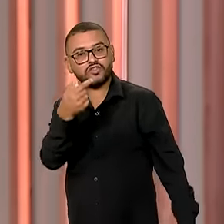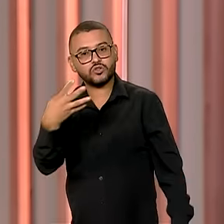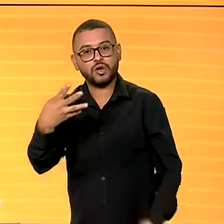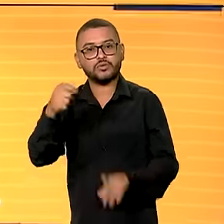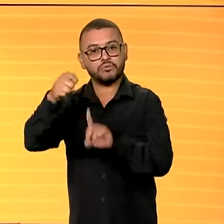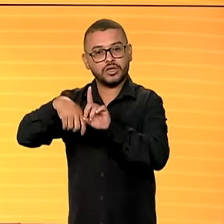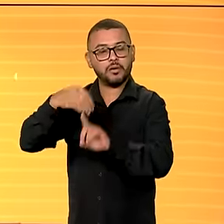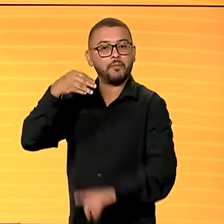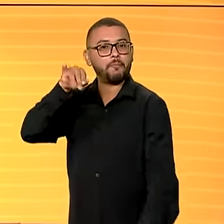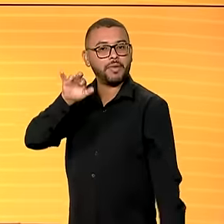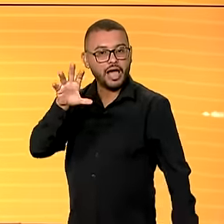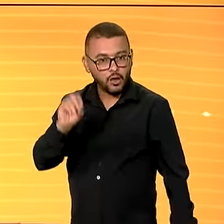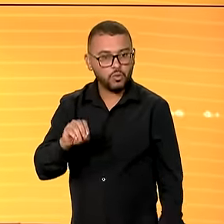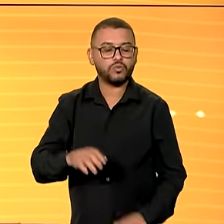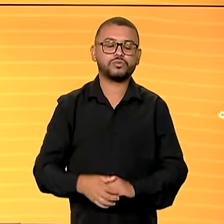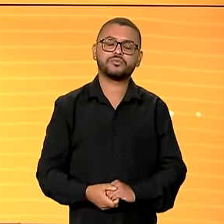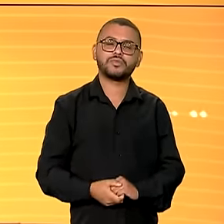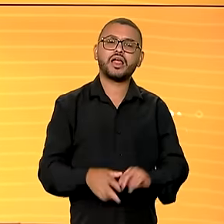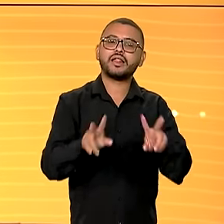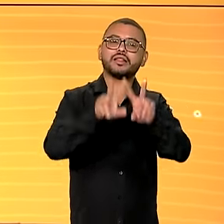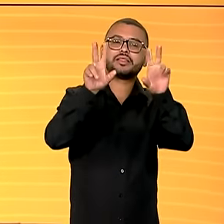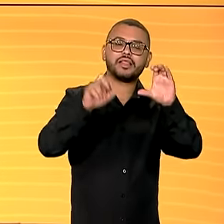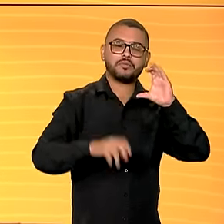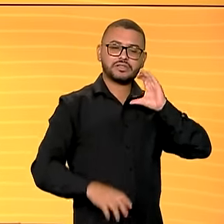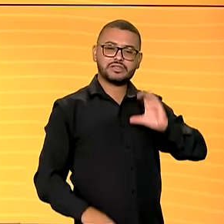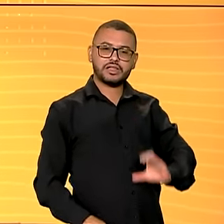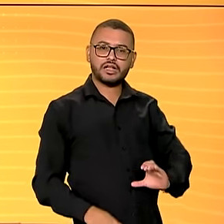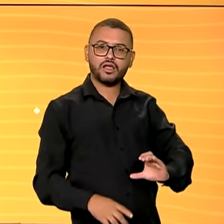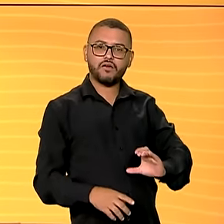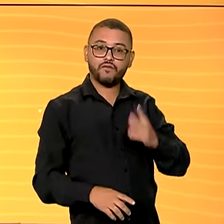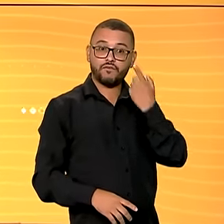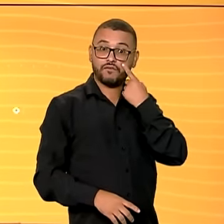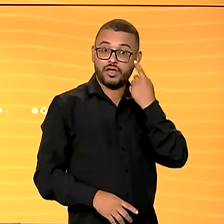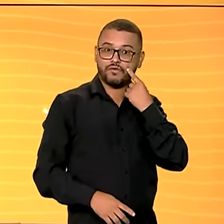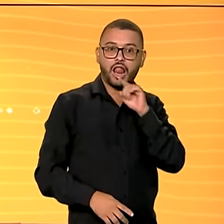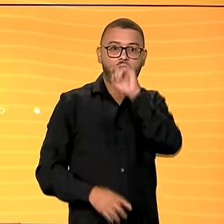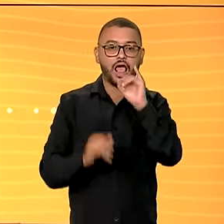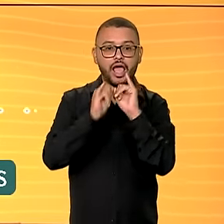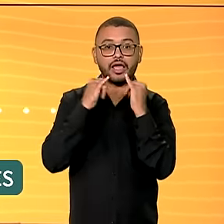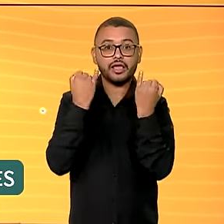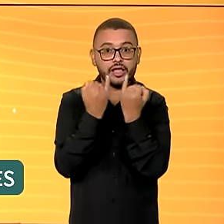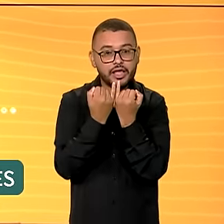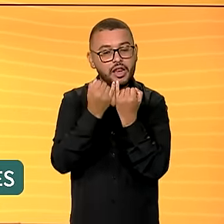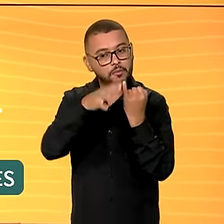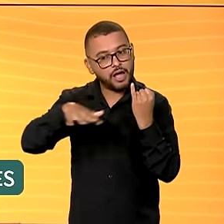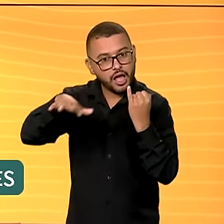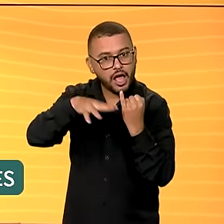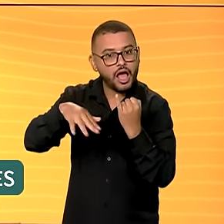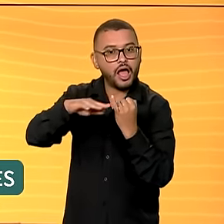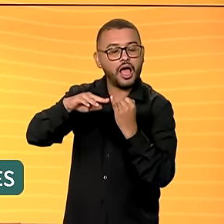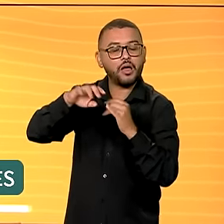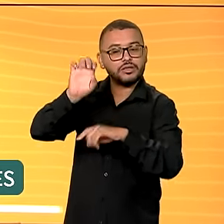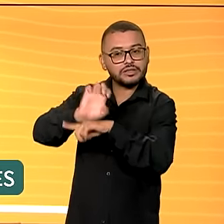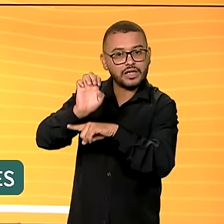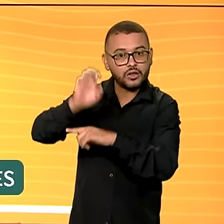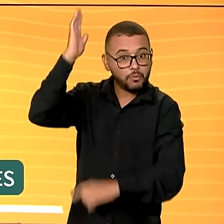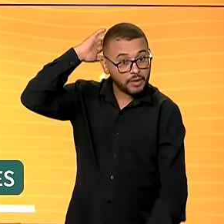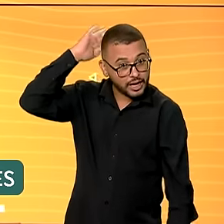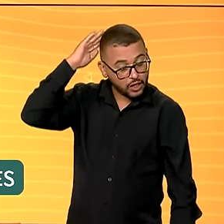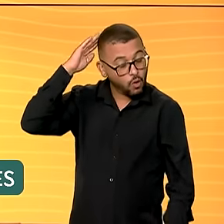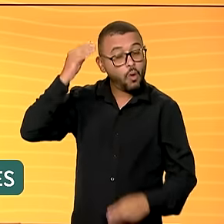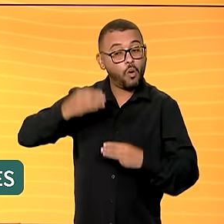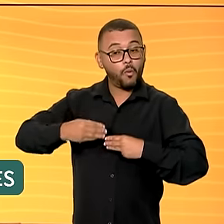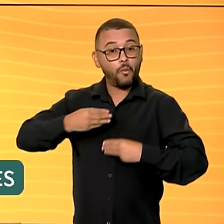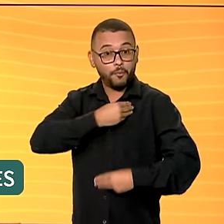O assunto agora é no arquipélago de Marajó, no Pará, o ministro dos Direitos Humanos